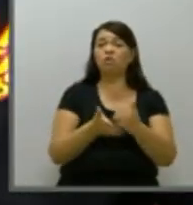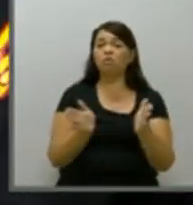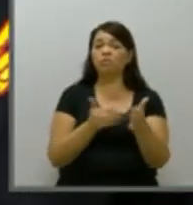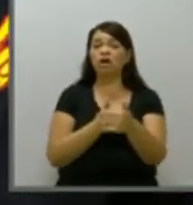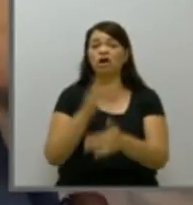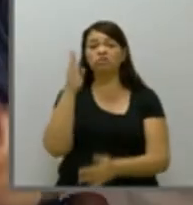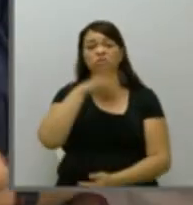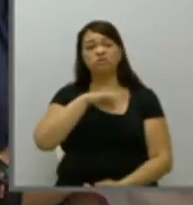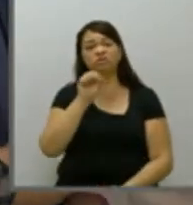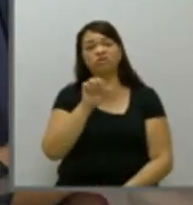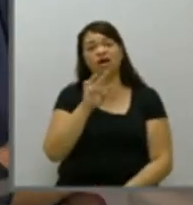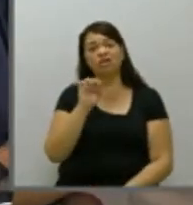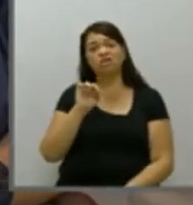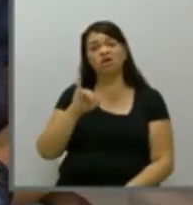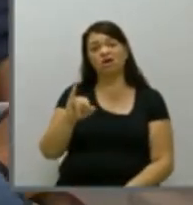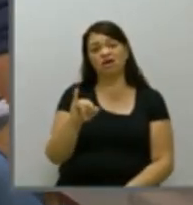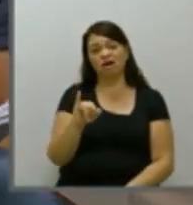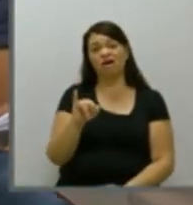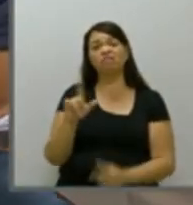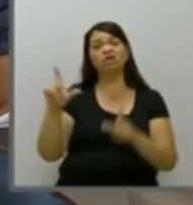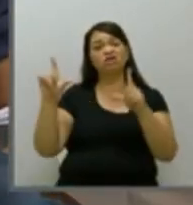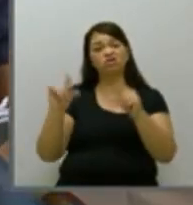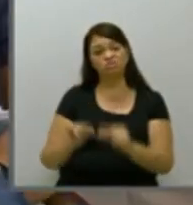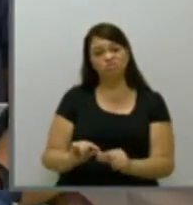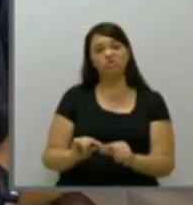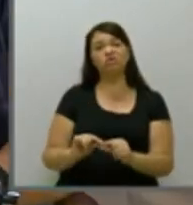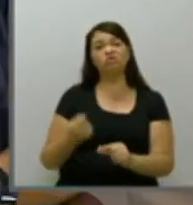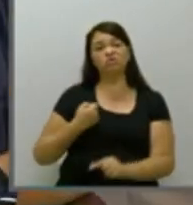Sartori, reduzindo o número de funcionários no Estado.